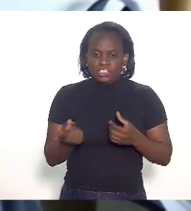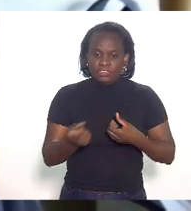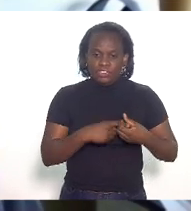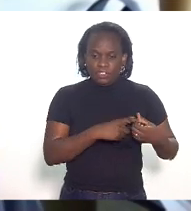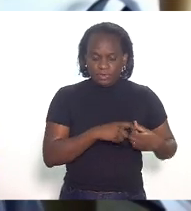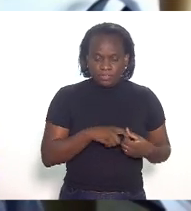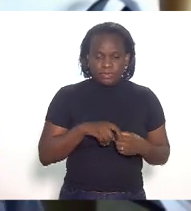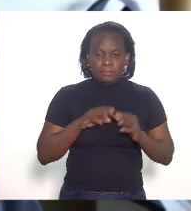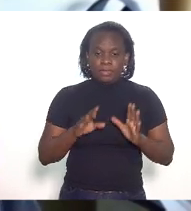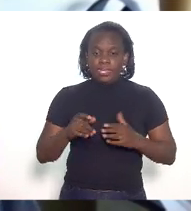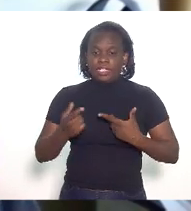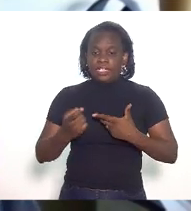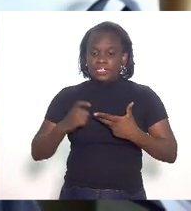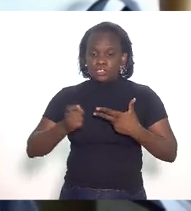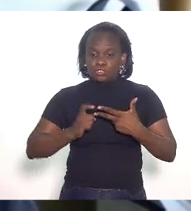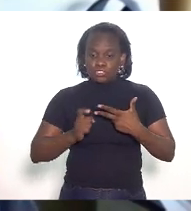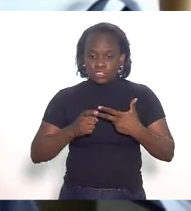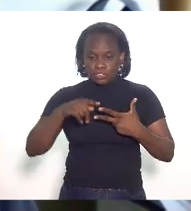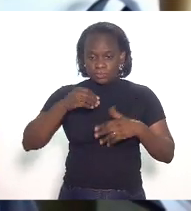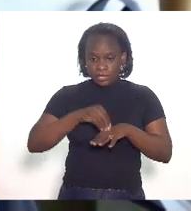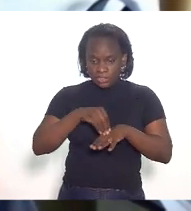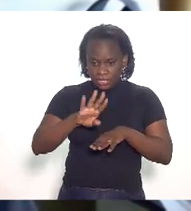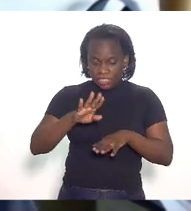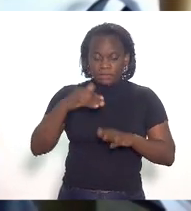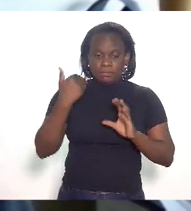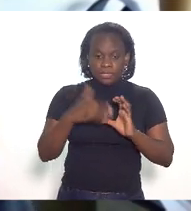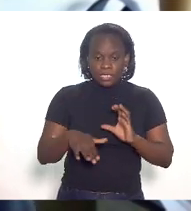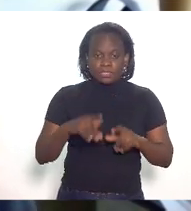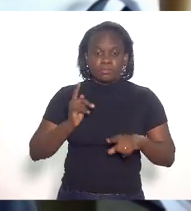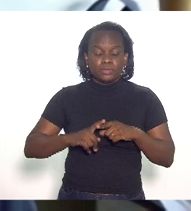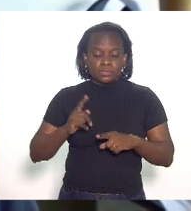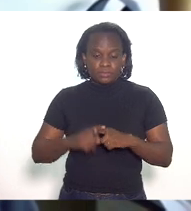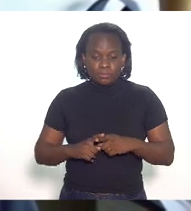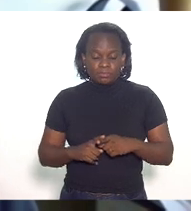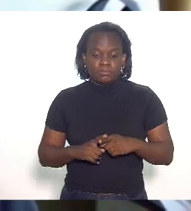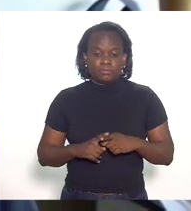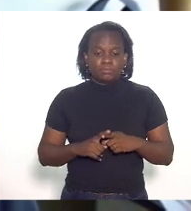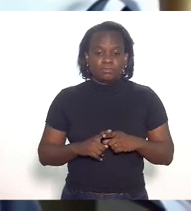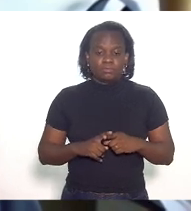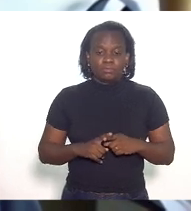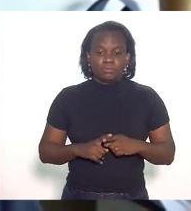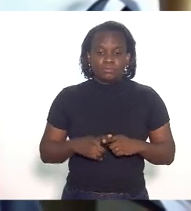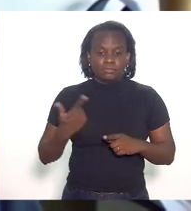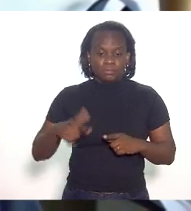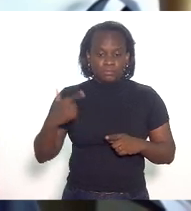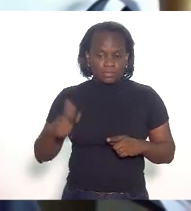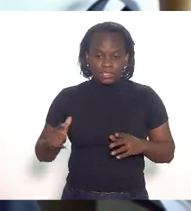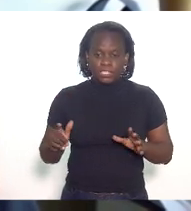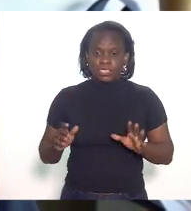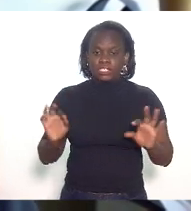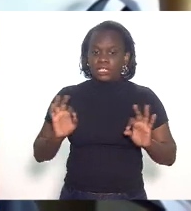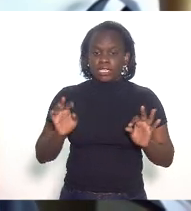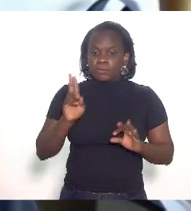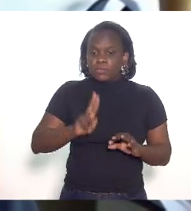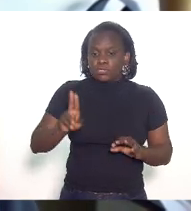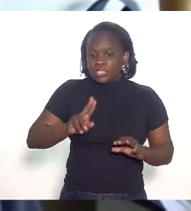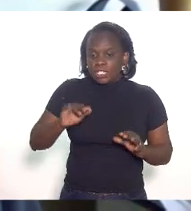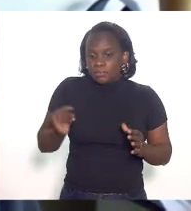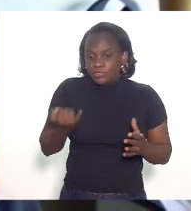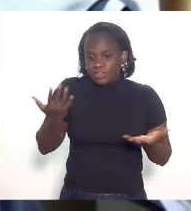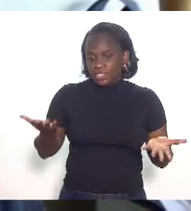executivo quando manda essa mensagem exatamente por não ter ninguém para usufruir